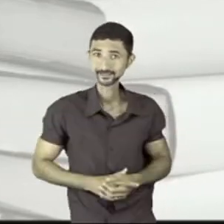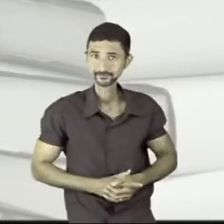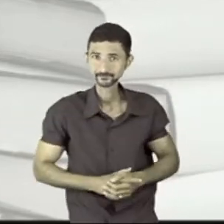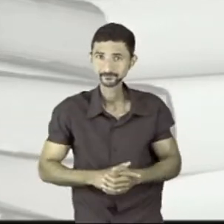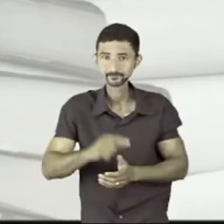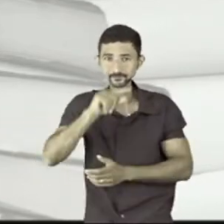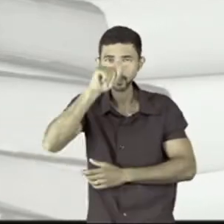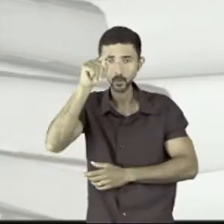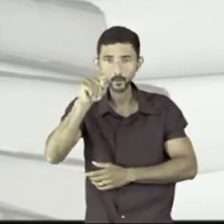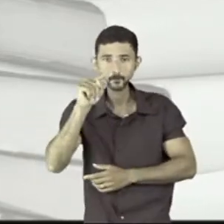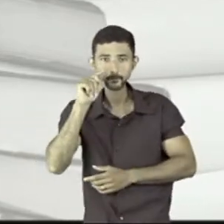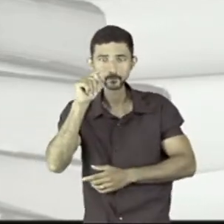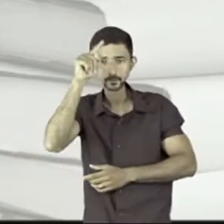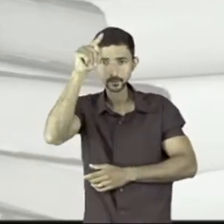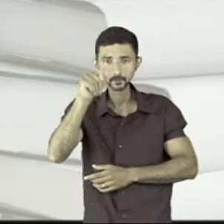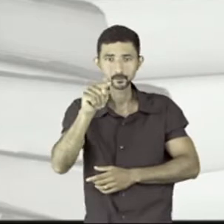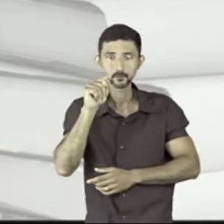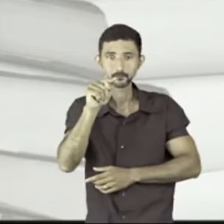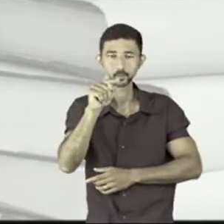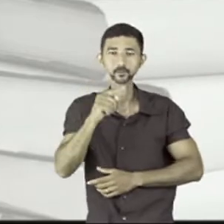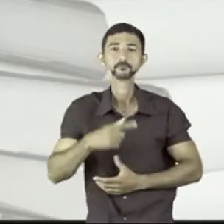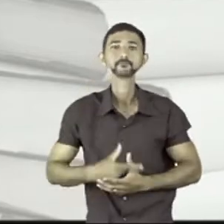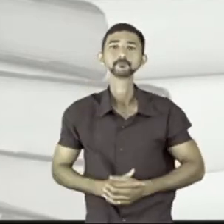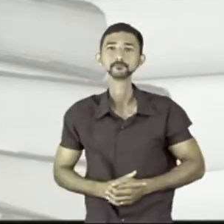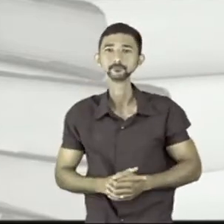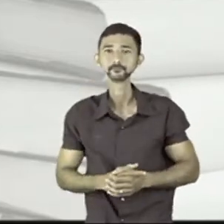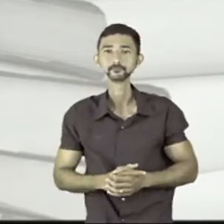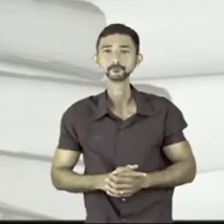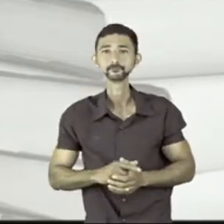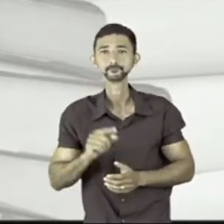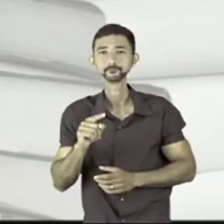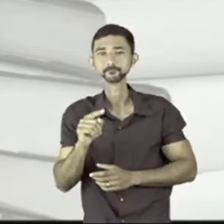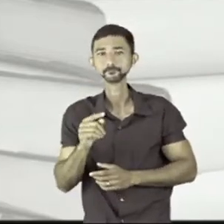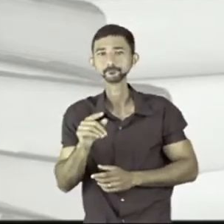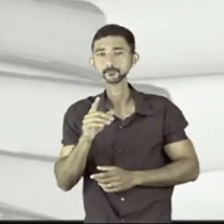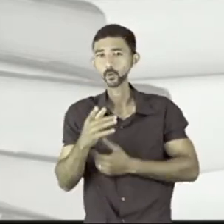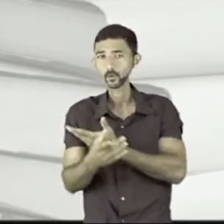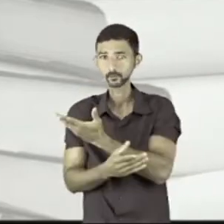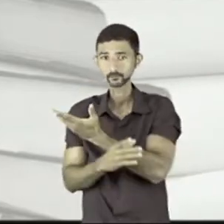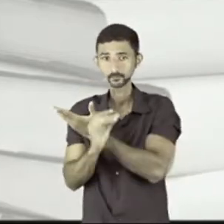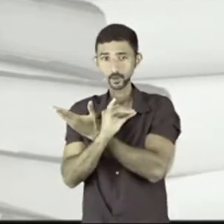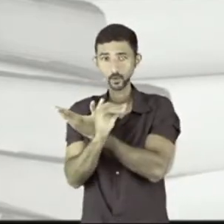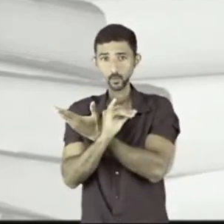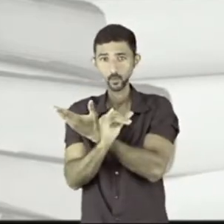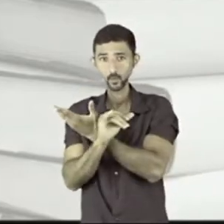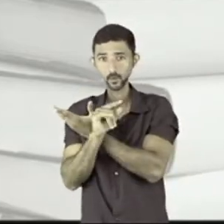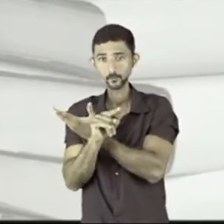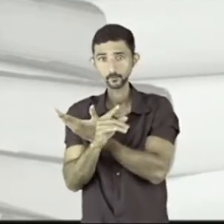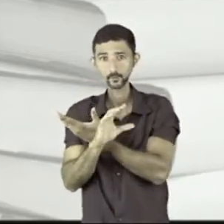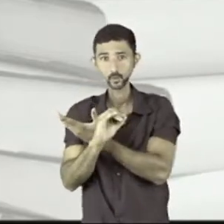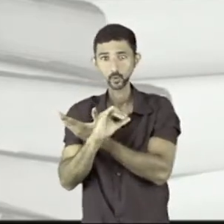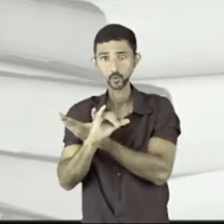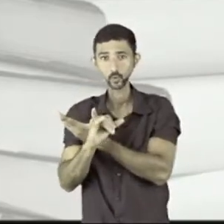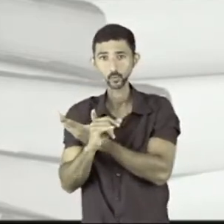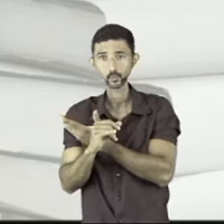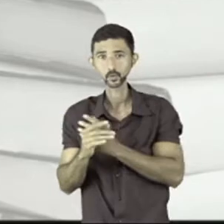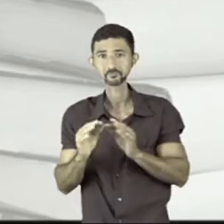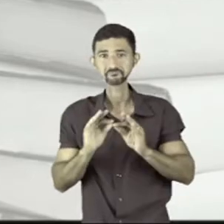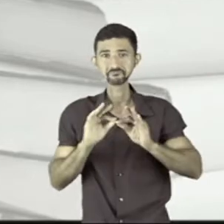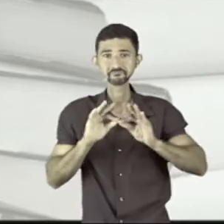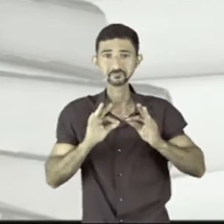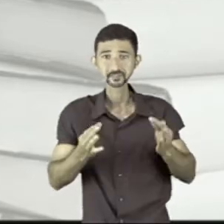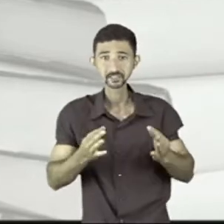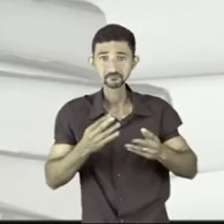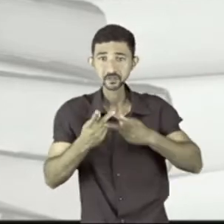temos aqui um ponto de exclamação. E esse oi aqui, ele é um oi pura e